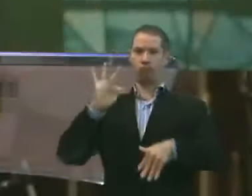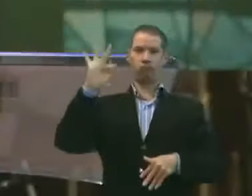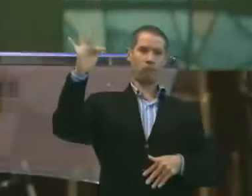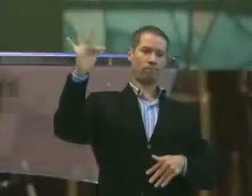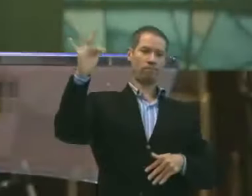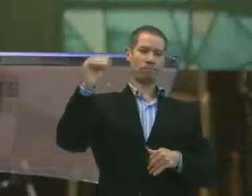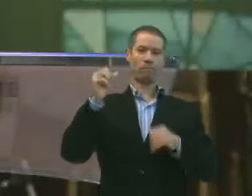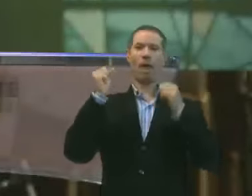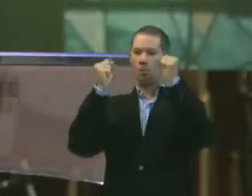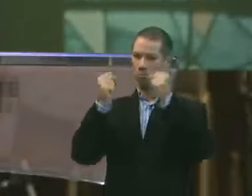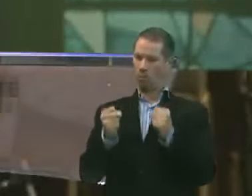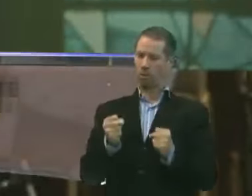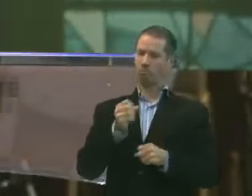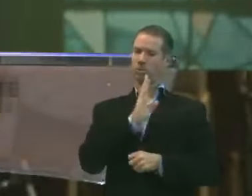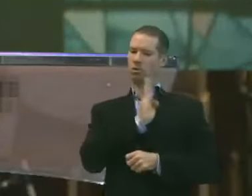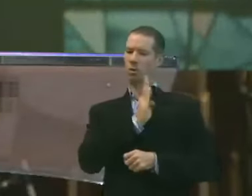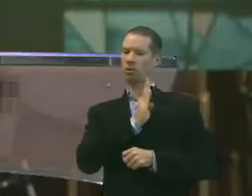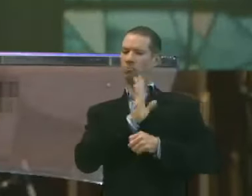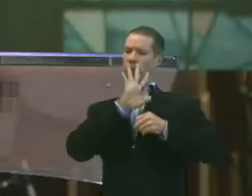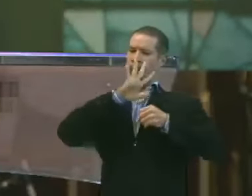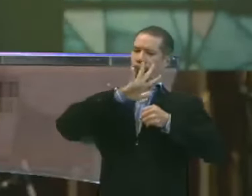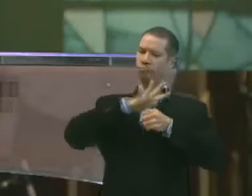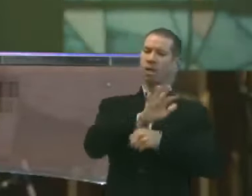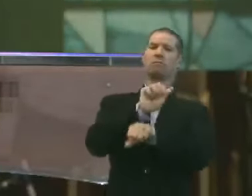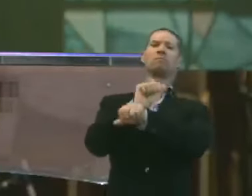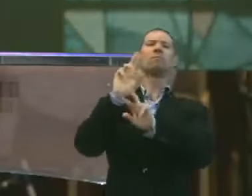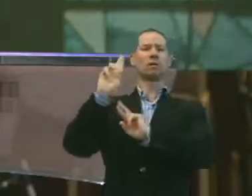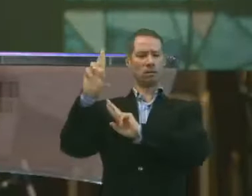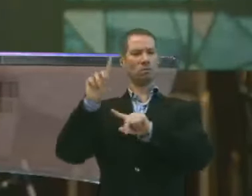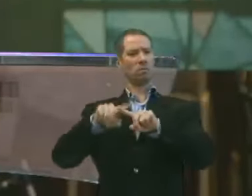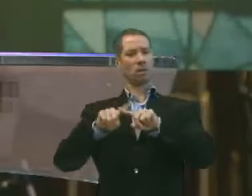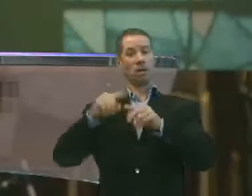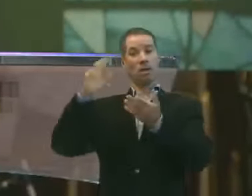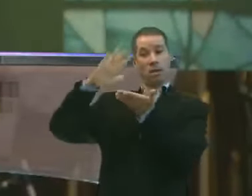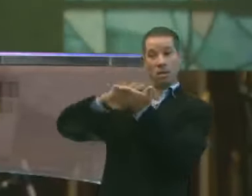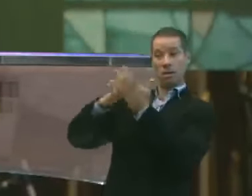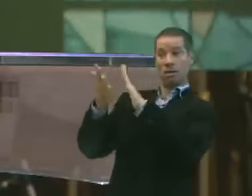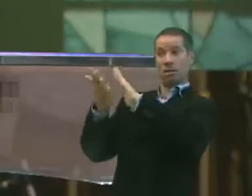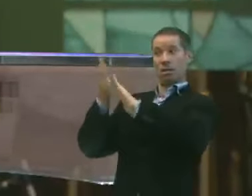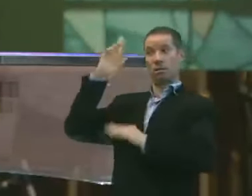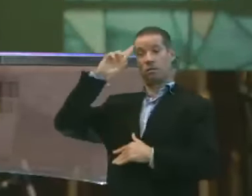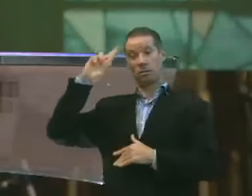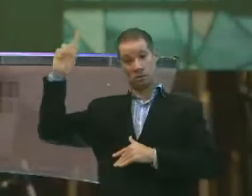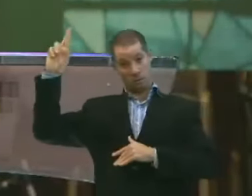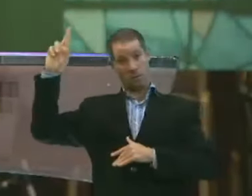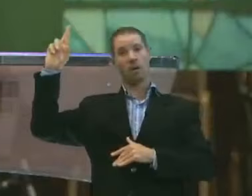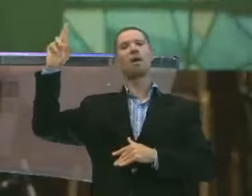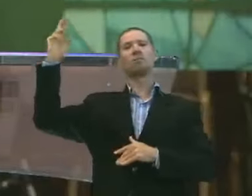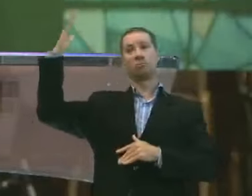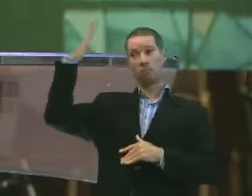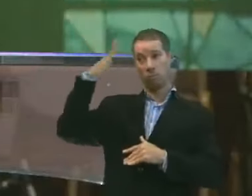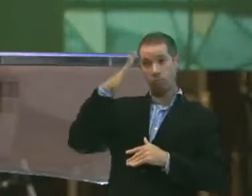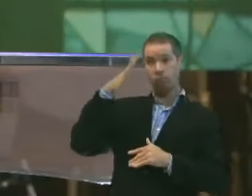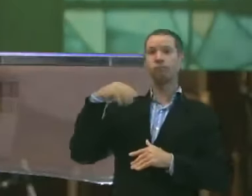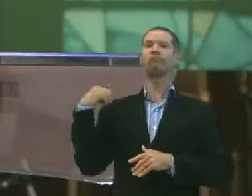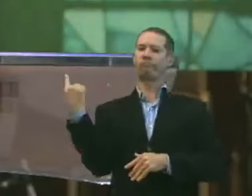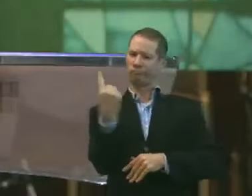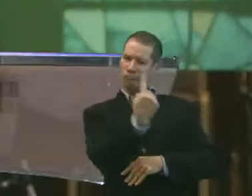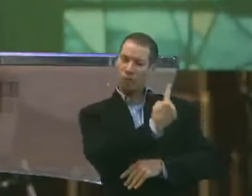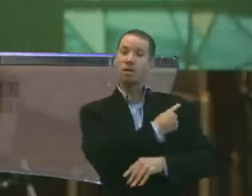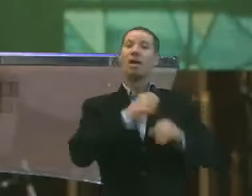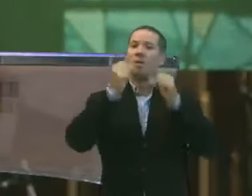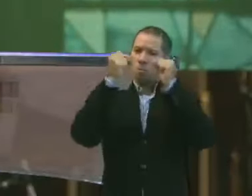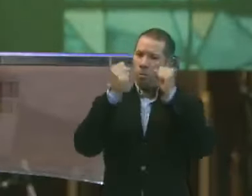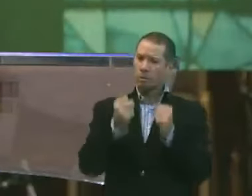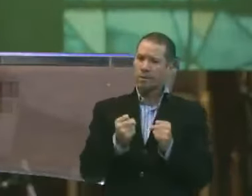Nós podemos ter o coração cheio de esperança. Porque as mãos do Senhor estão sobre nós. Mas